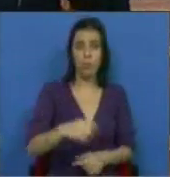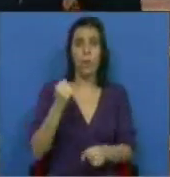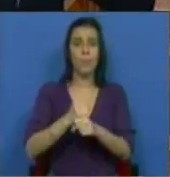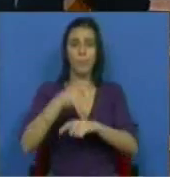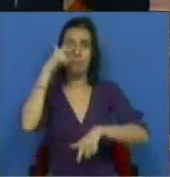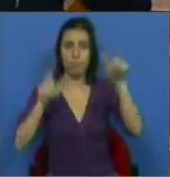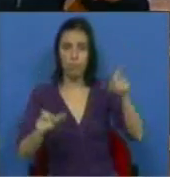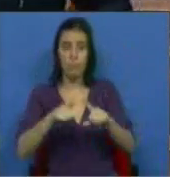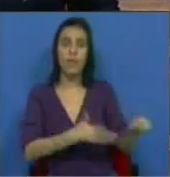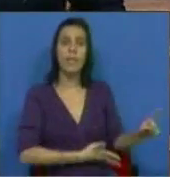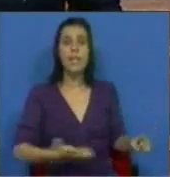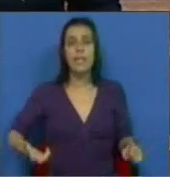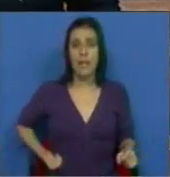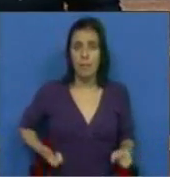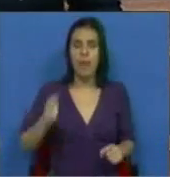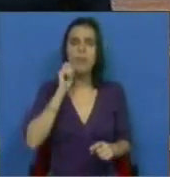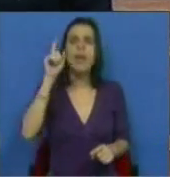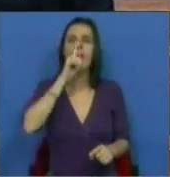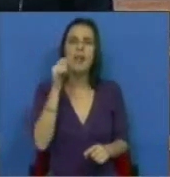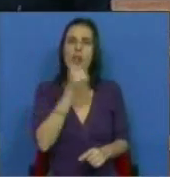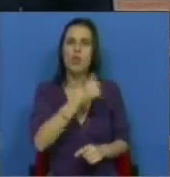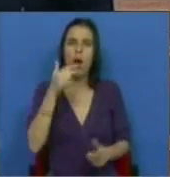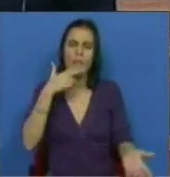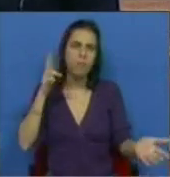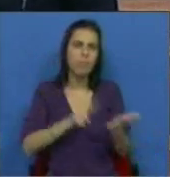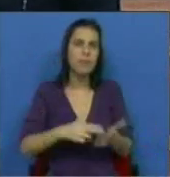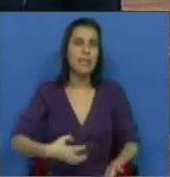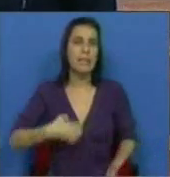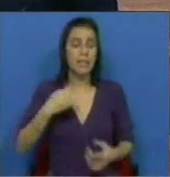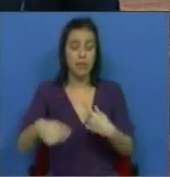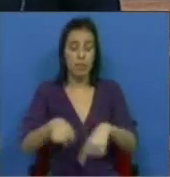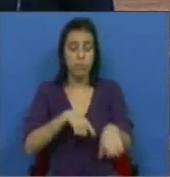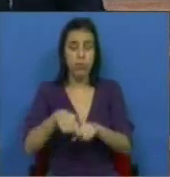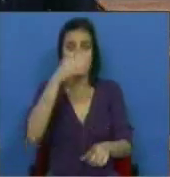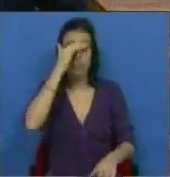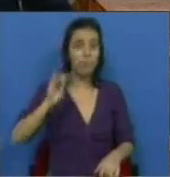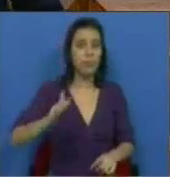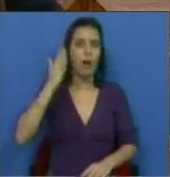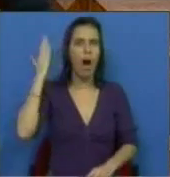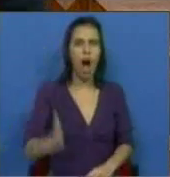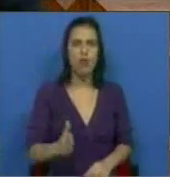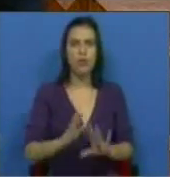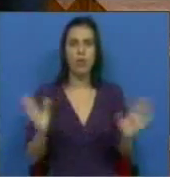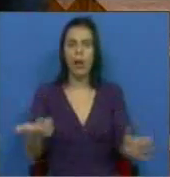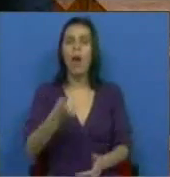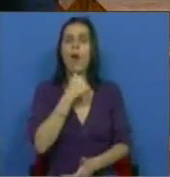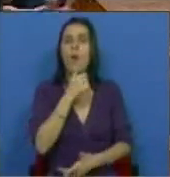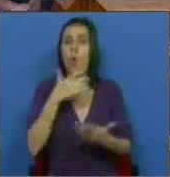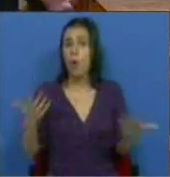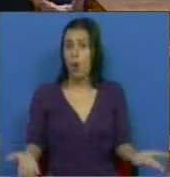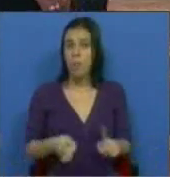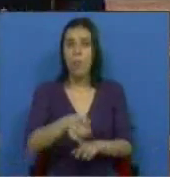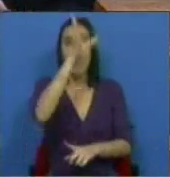aos trabalhadores, aos desempregados, àqueles que estão a sofrer na pele as políticas cegas da austeridade, como é que